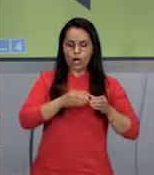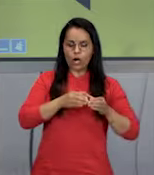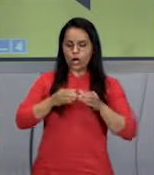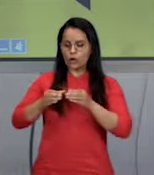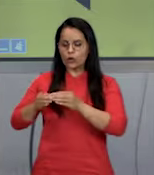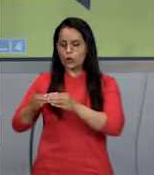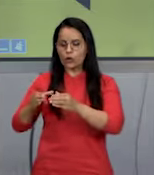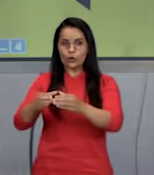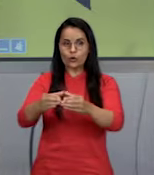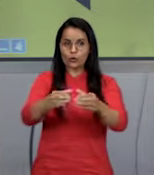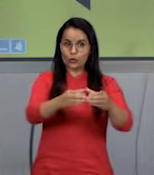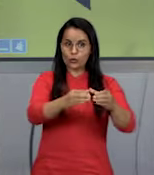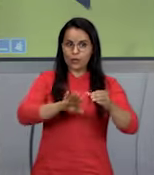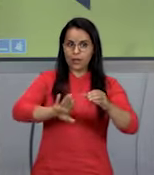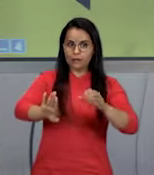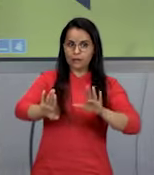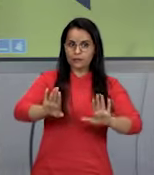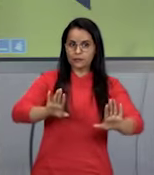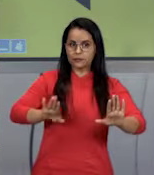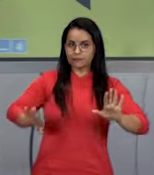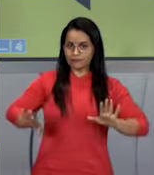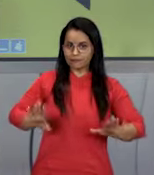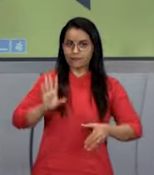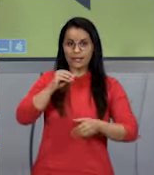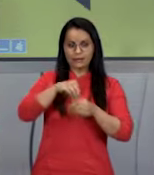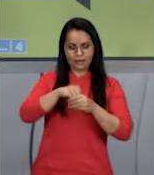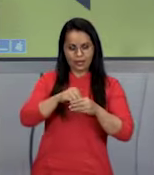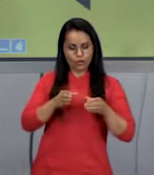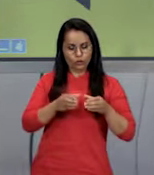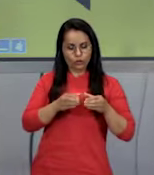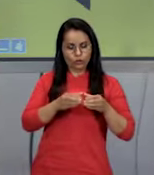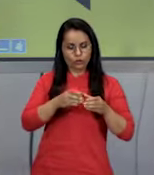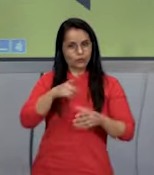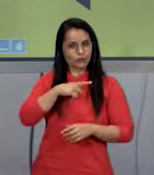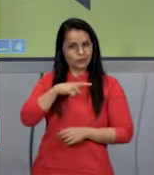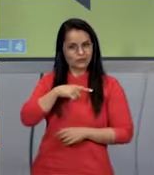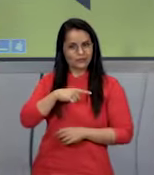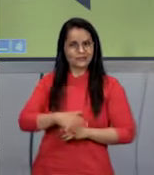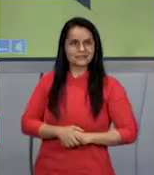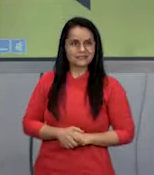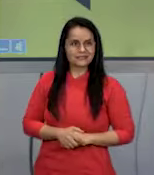esses seres vivos dentro dos grupos taxonômicos.